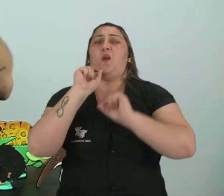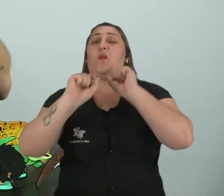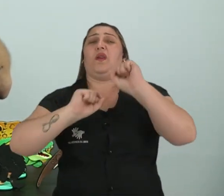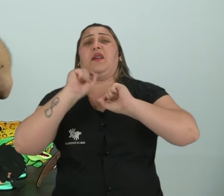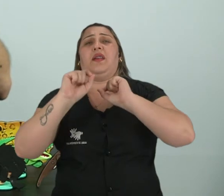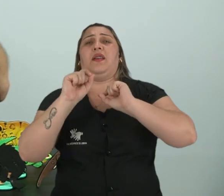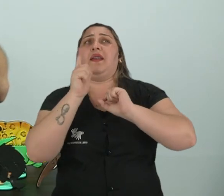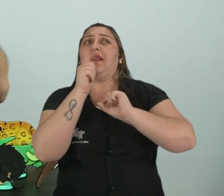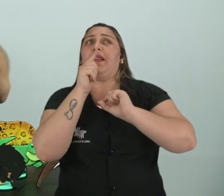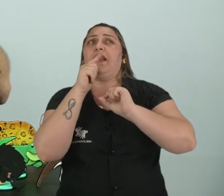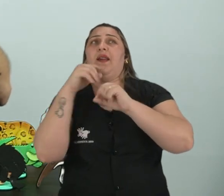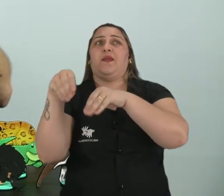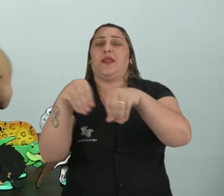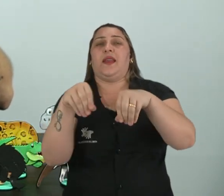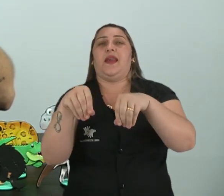quê?